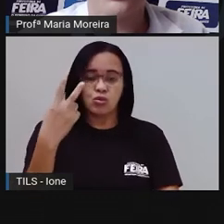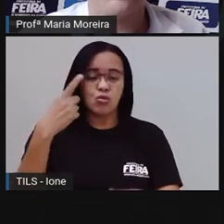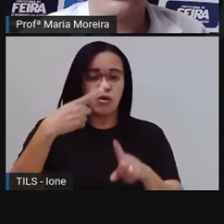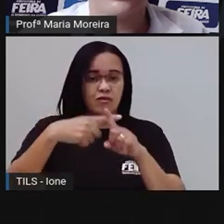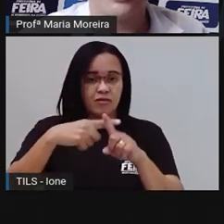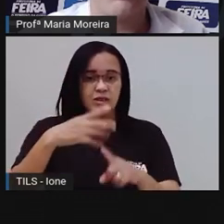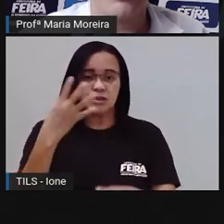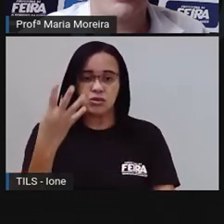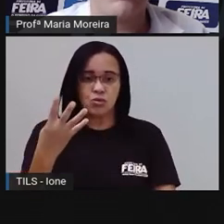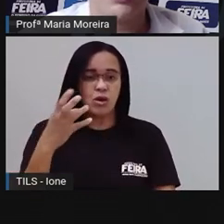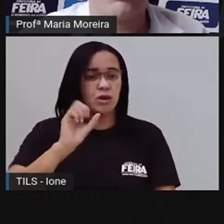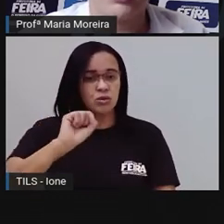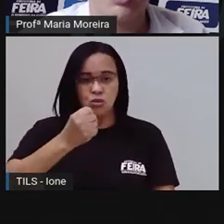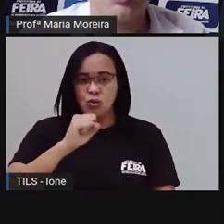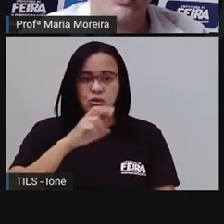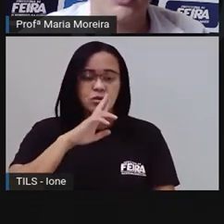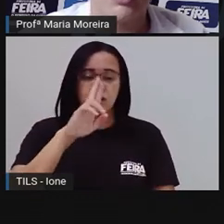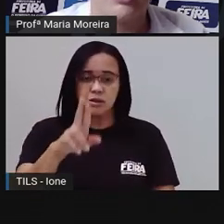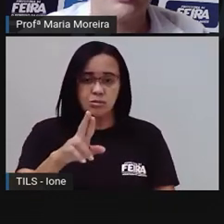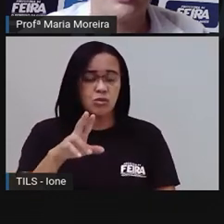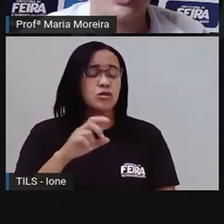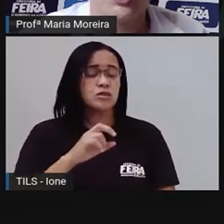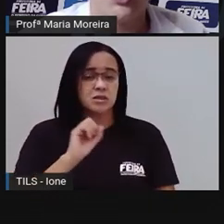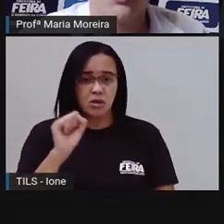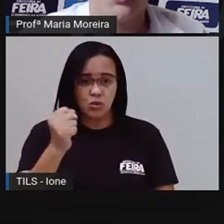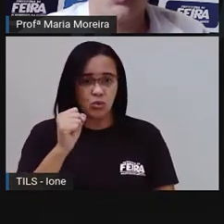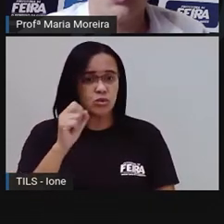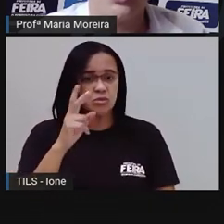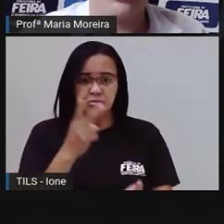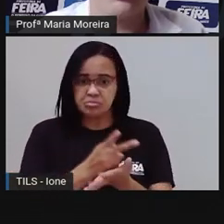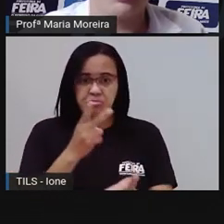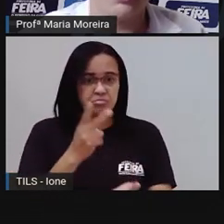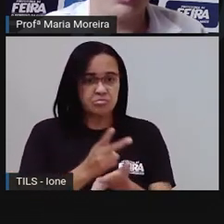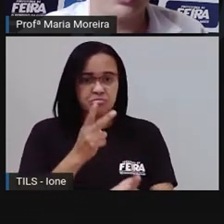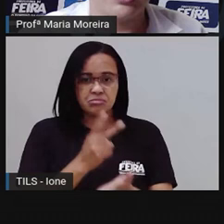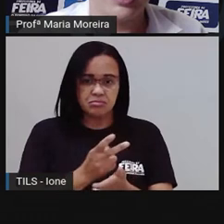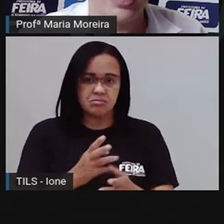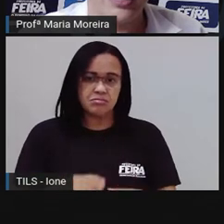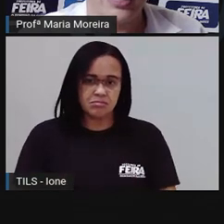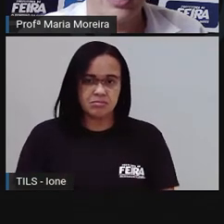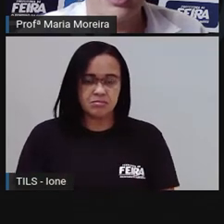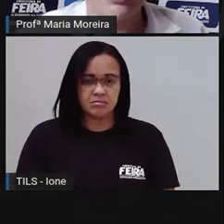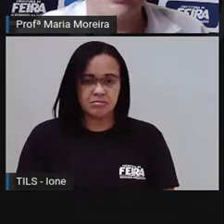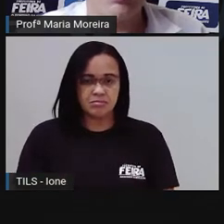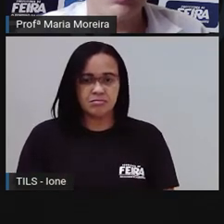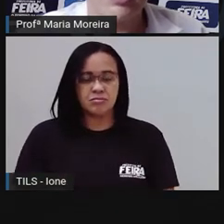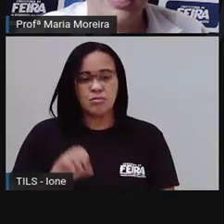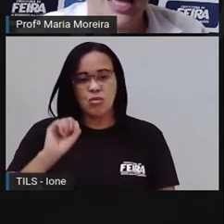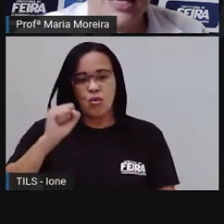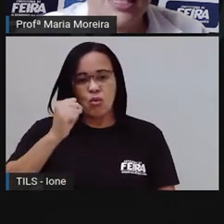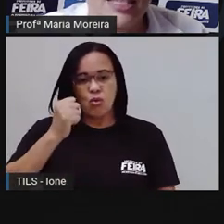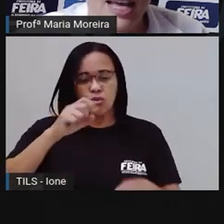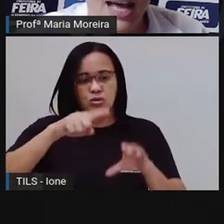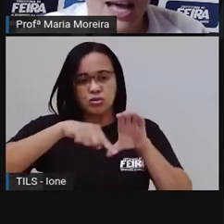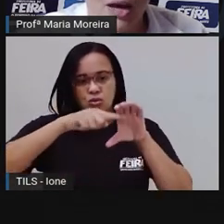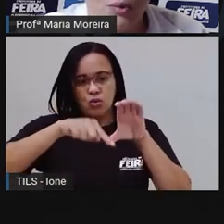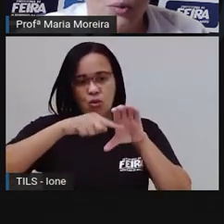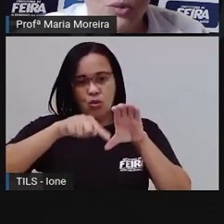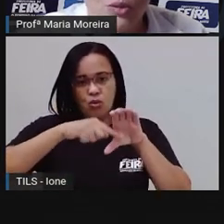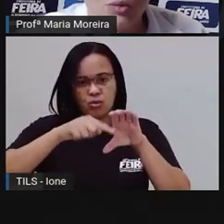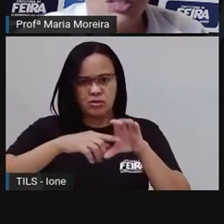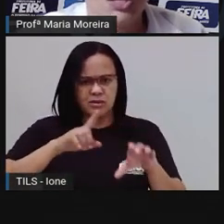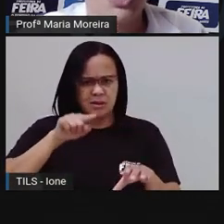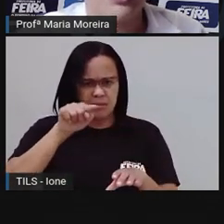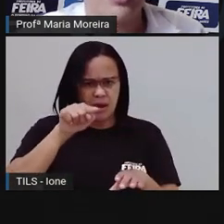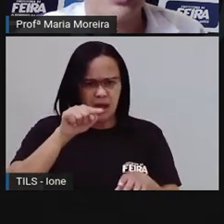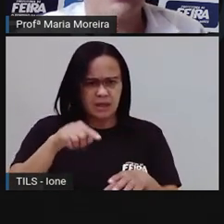oito. Então, aqui vão ser o total de quantas rodas? Oito rodas. E aqui são três carros.